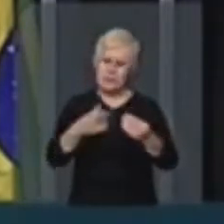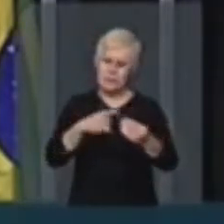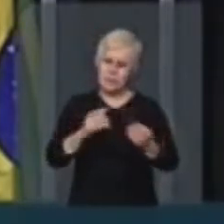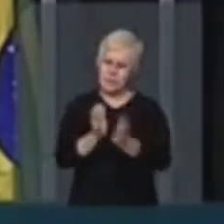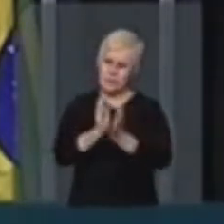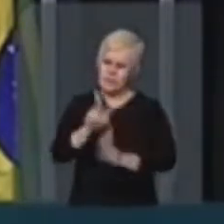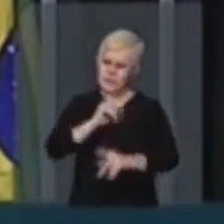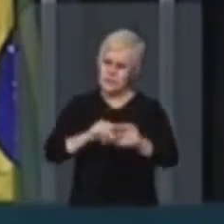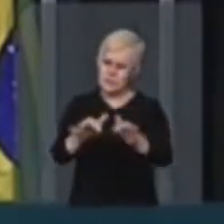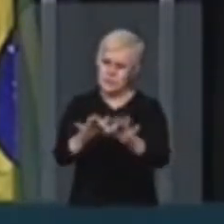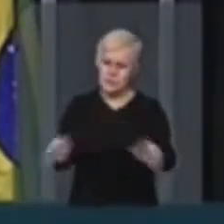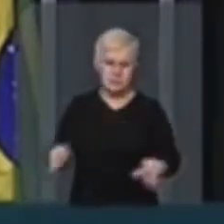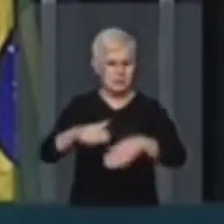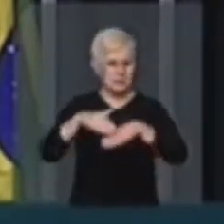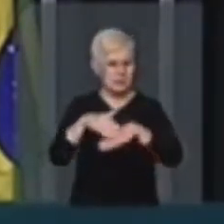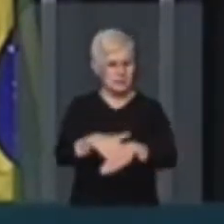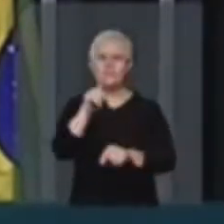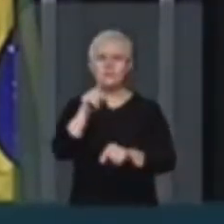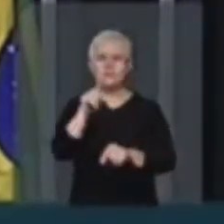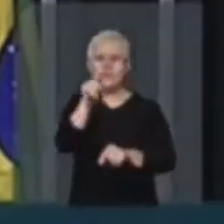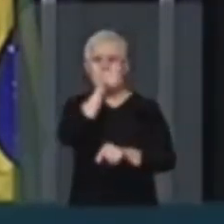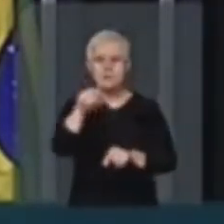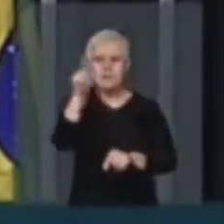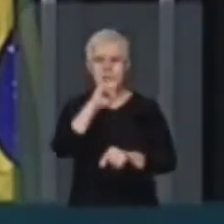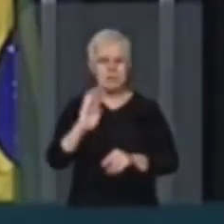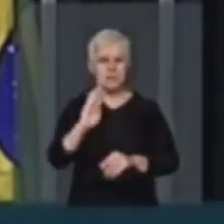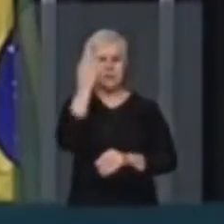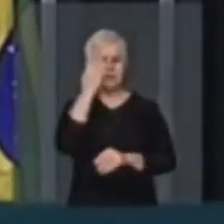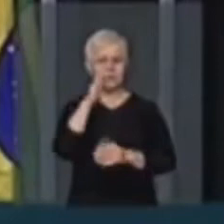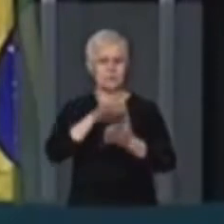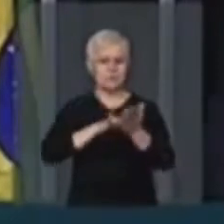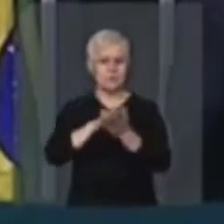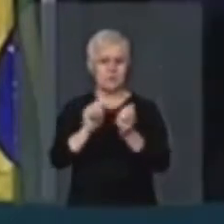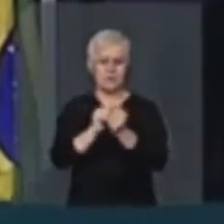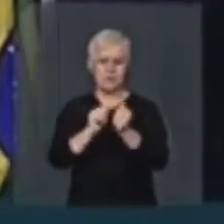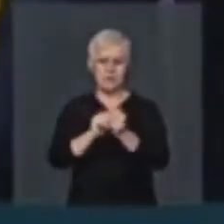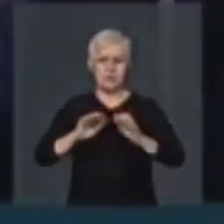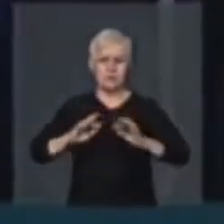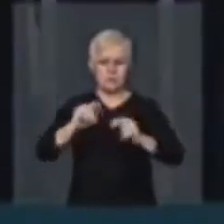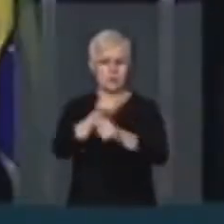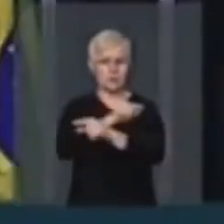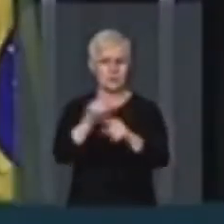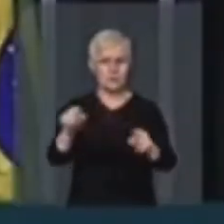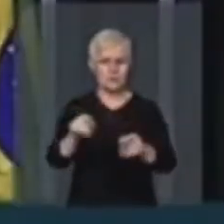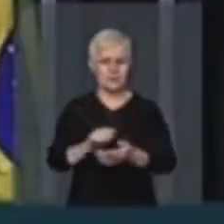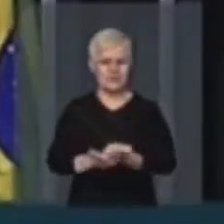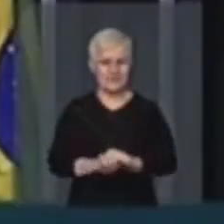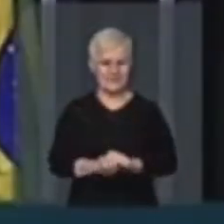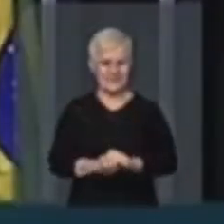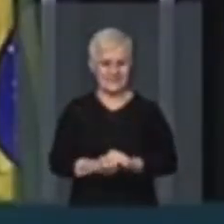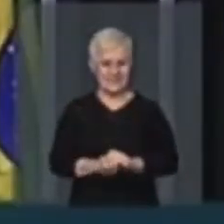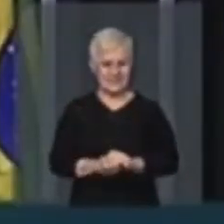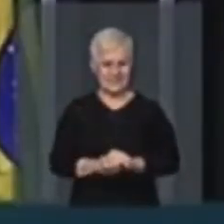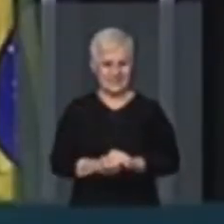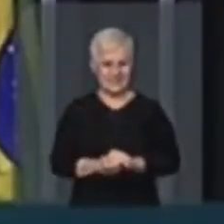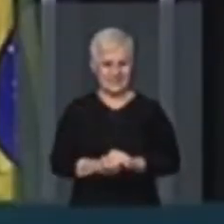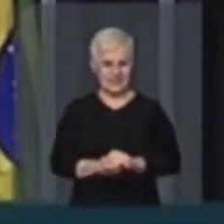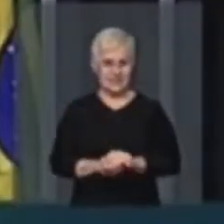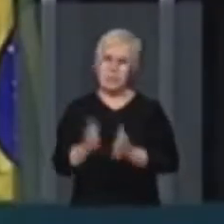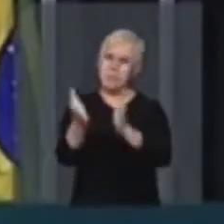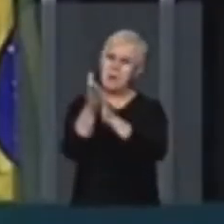humildes Em São Paulo e Rio de Janeiro Ou todos nós somos iguais nesse país Ou passamos a ser um bando